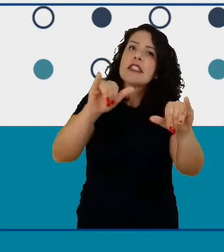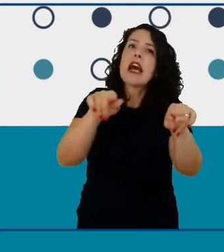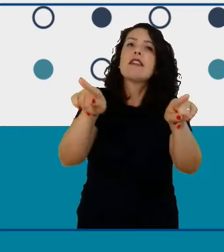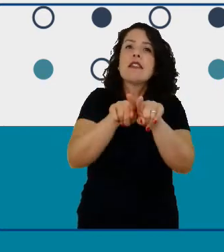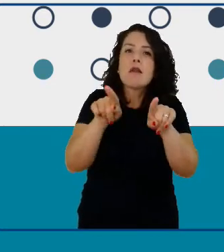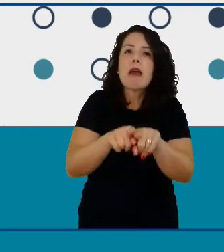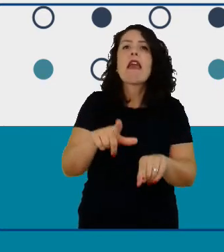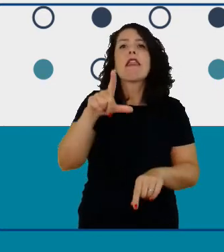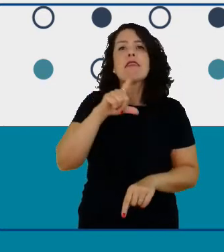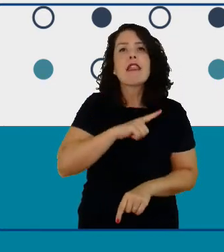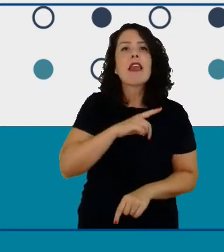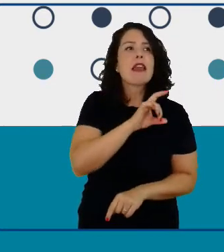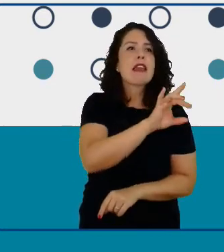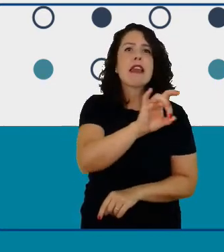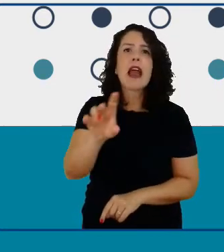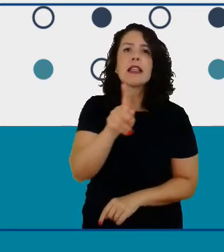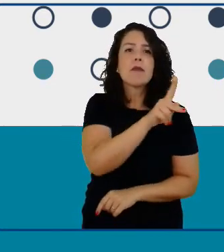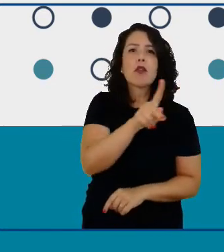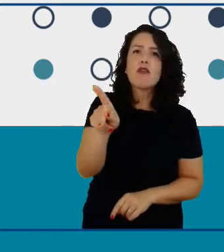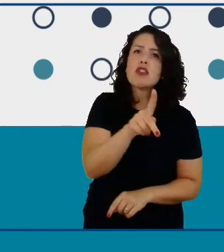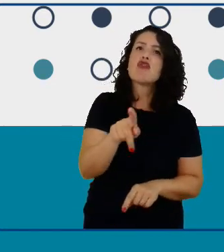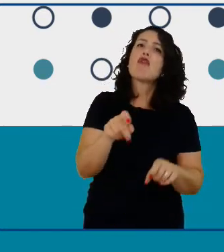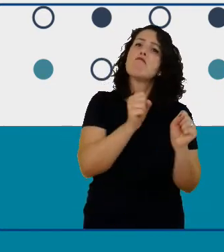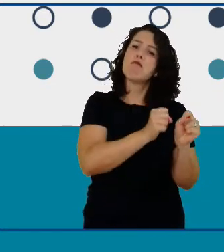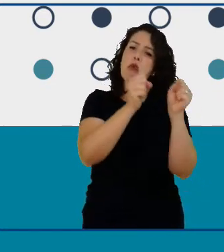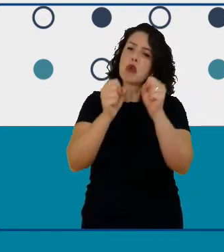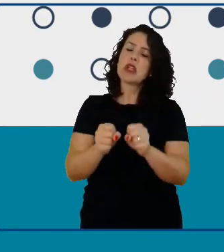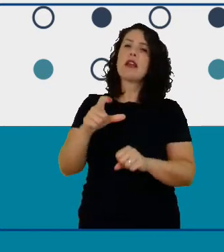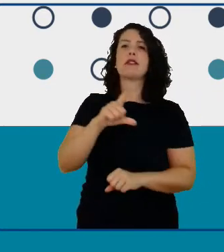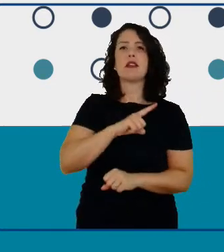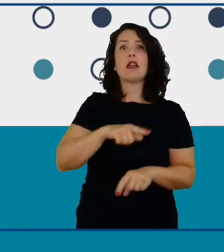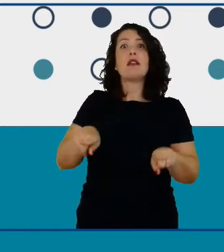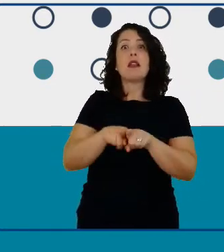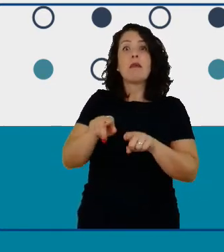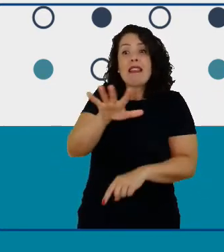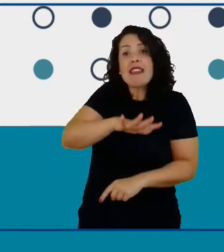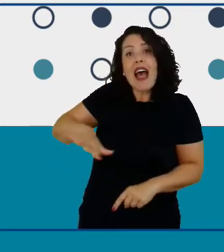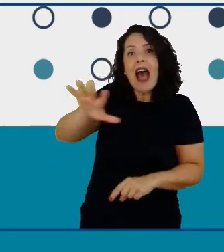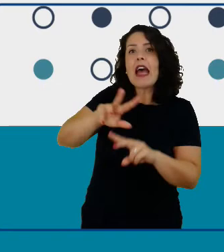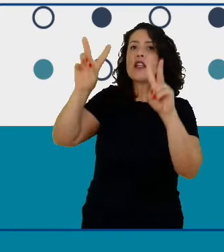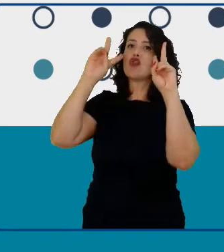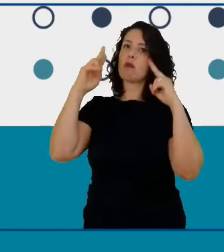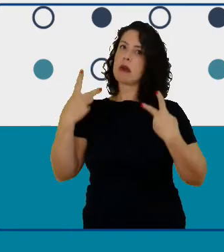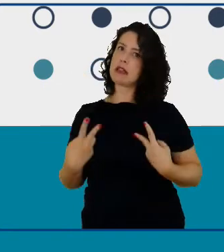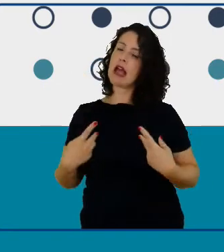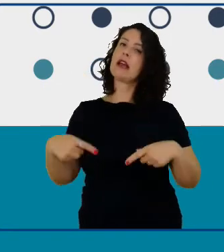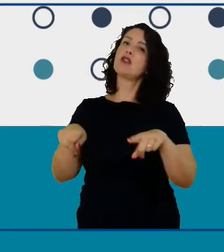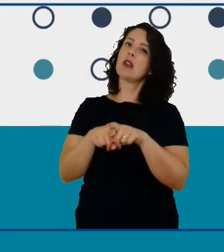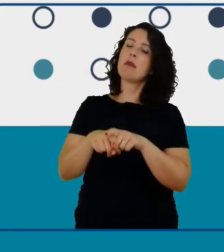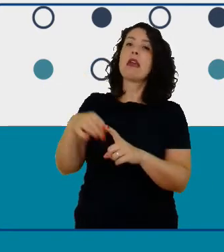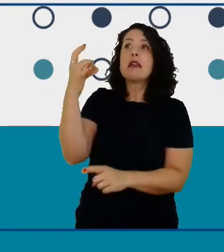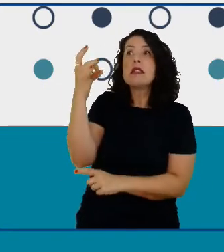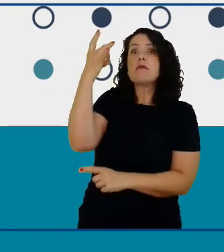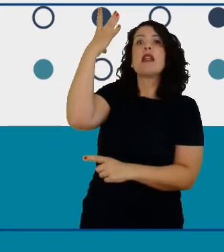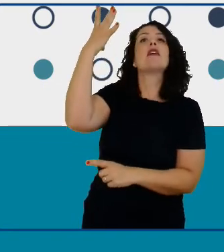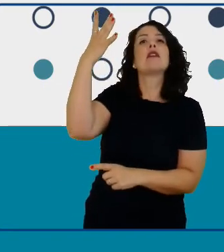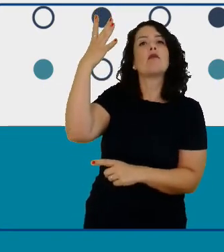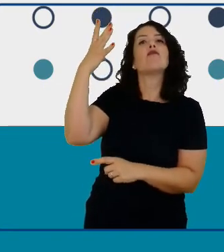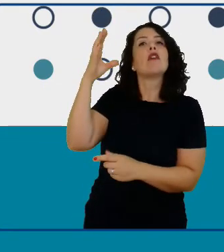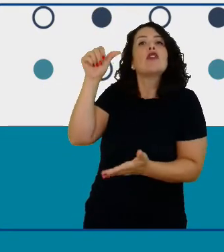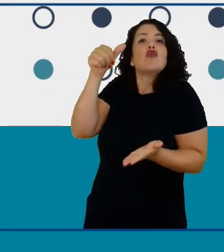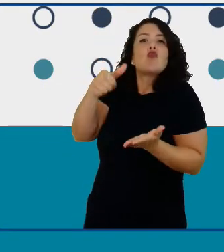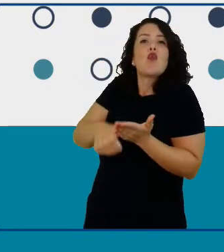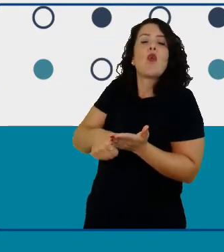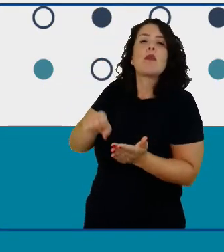professores inclusive os professores de humanidades na inspiração de clubes STEM nas escolas e agora a gente vai